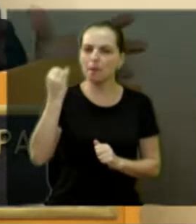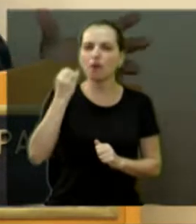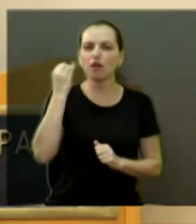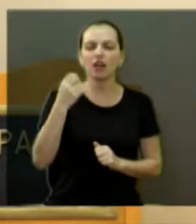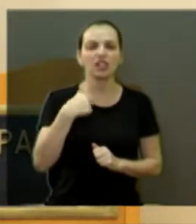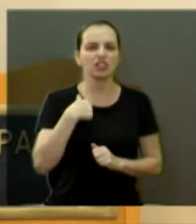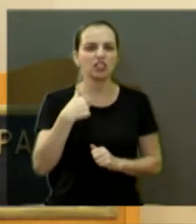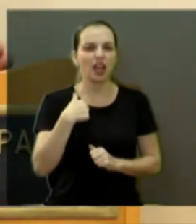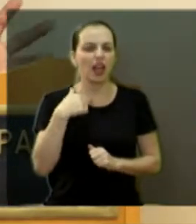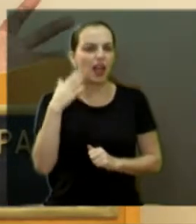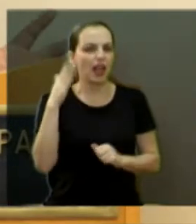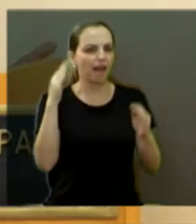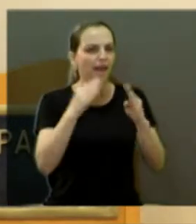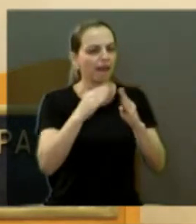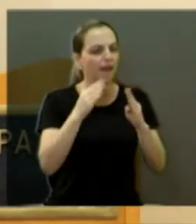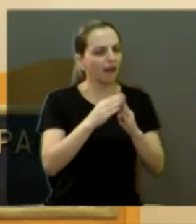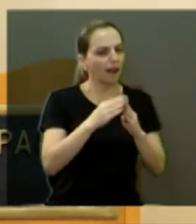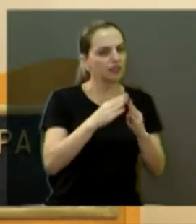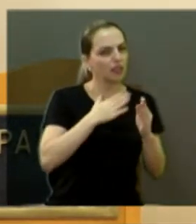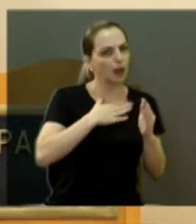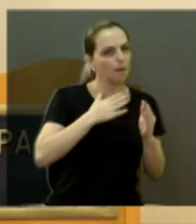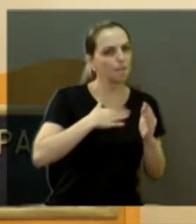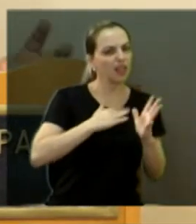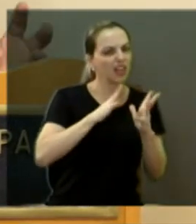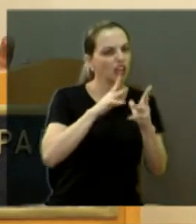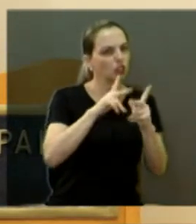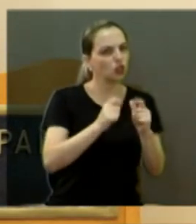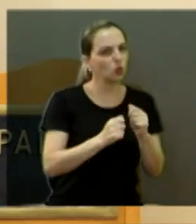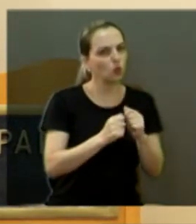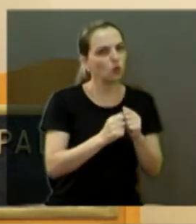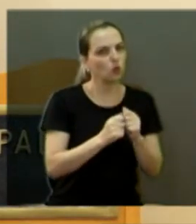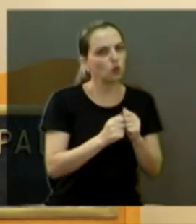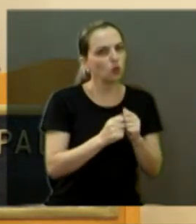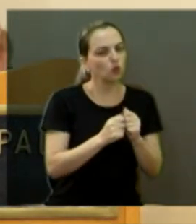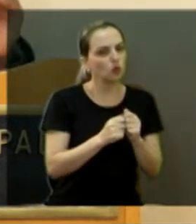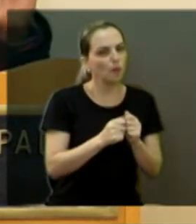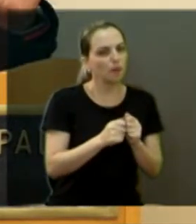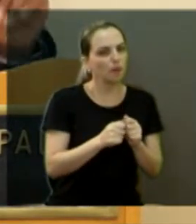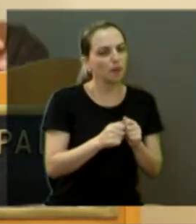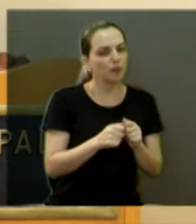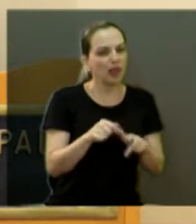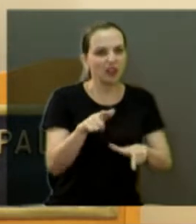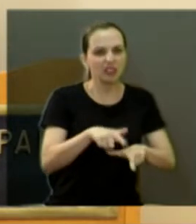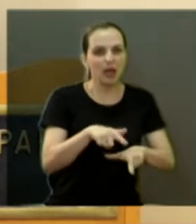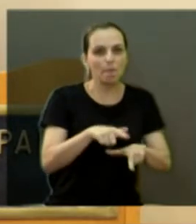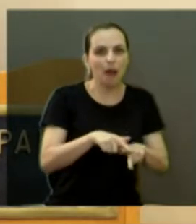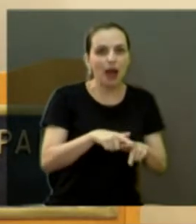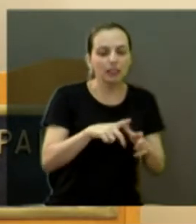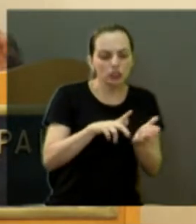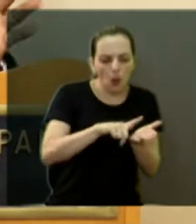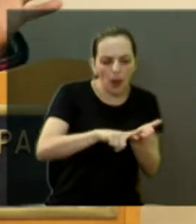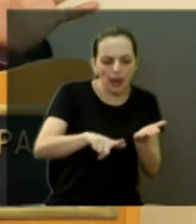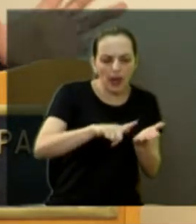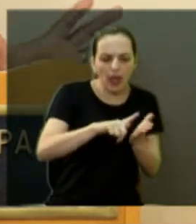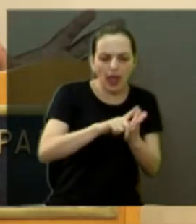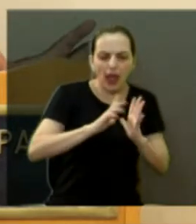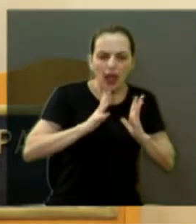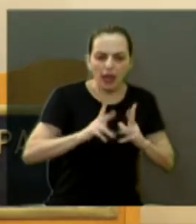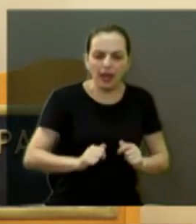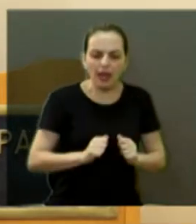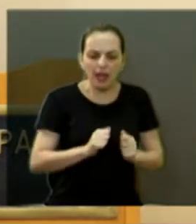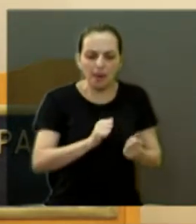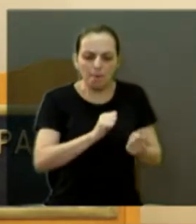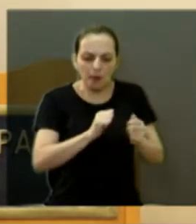Porque eu sei que em casa, toda vez que eu faço, muitas vezes é tirar o sapato para entrar, para ficar limpinho, porque as mulheres são bravas, viu? Principalmente a casa limpa, viu,